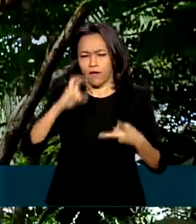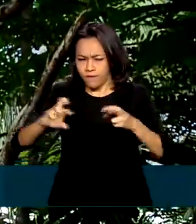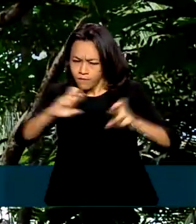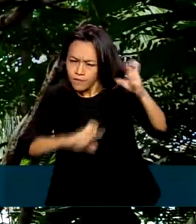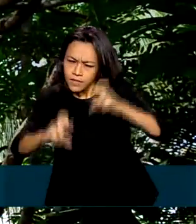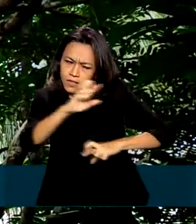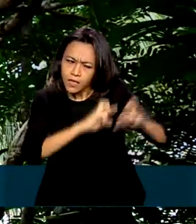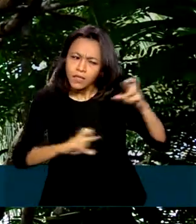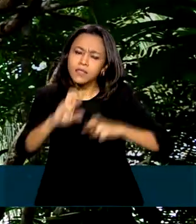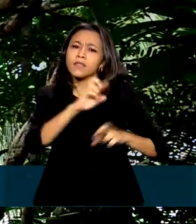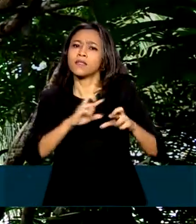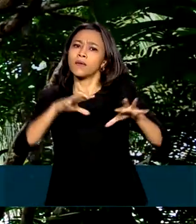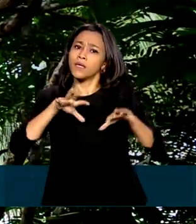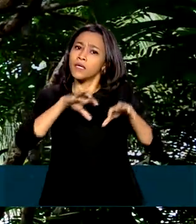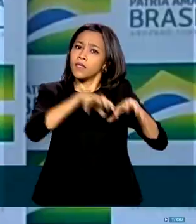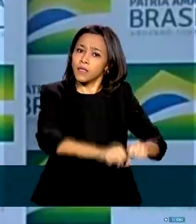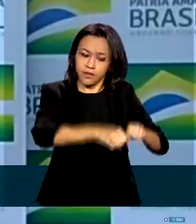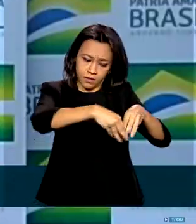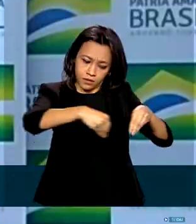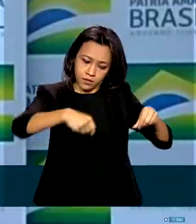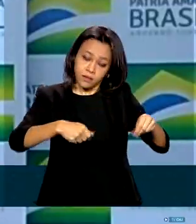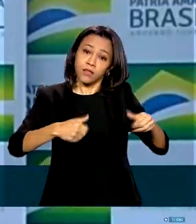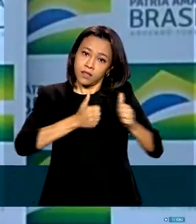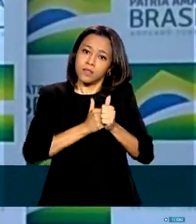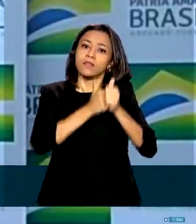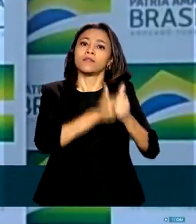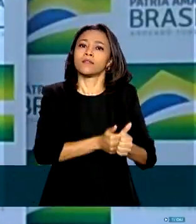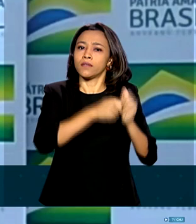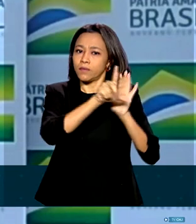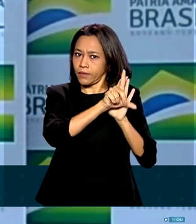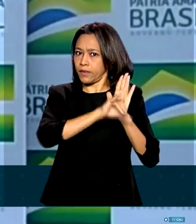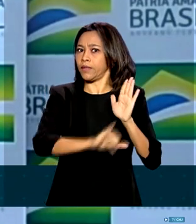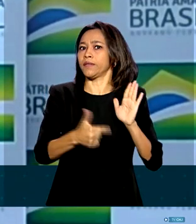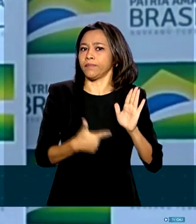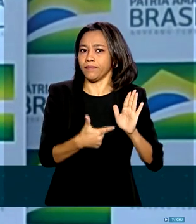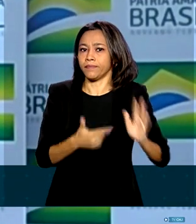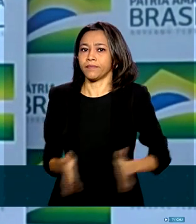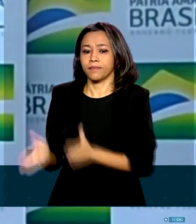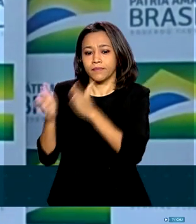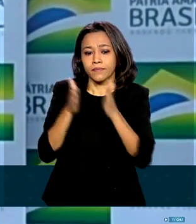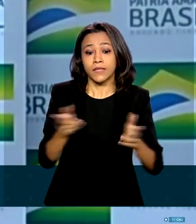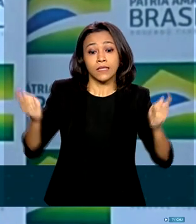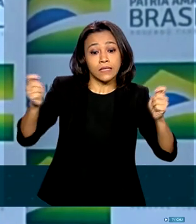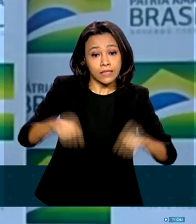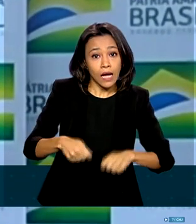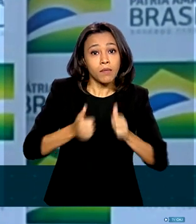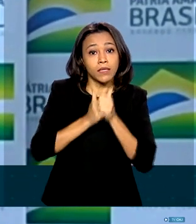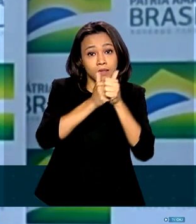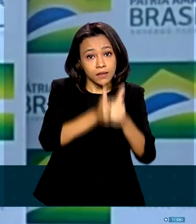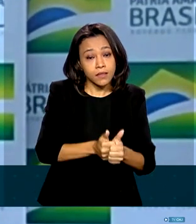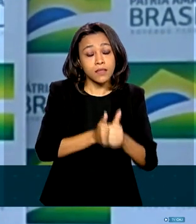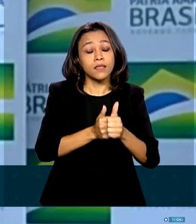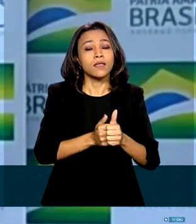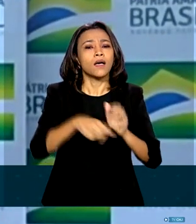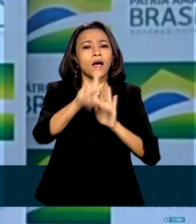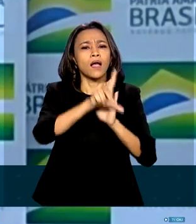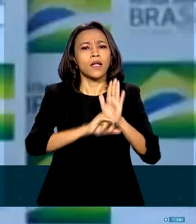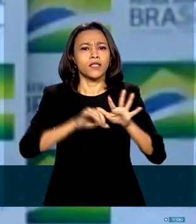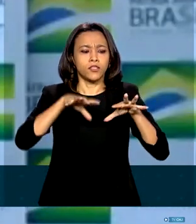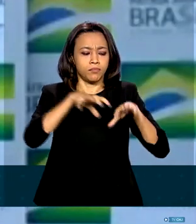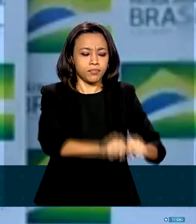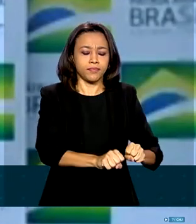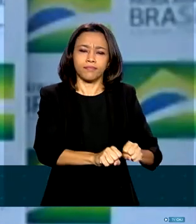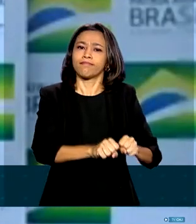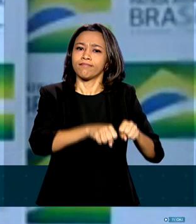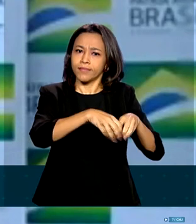ocupação regular do solo na região. Será preciso avançar na política de regulamentação fundiária, ordenamento